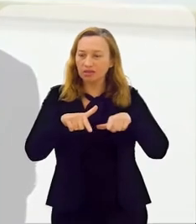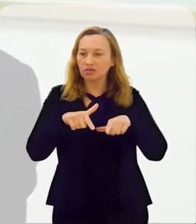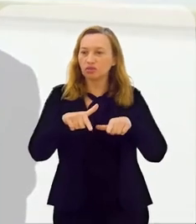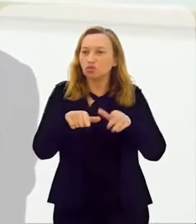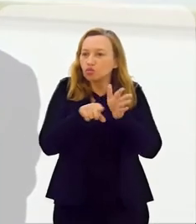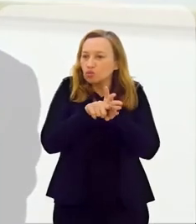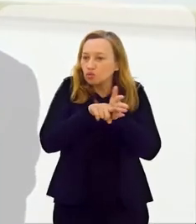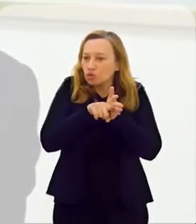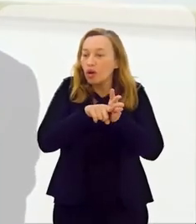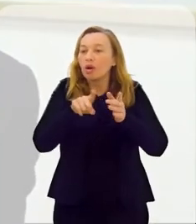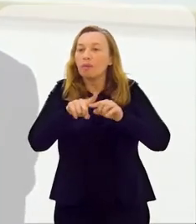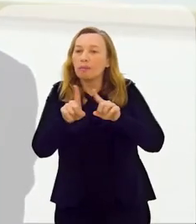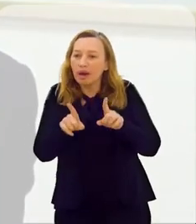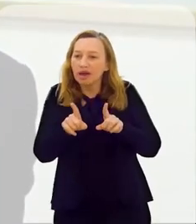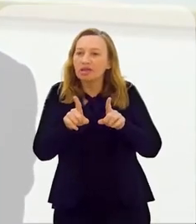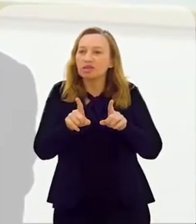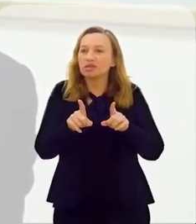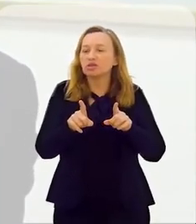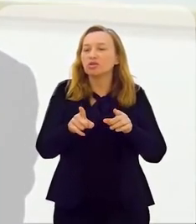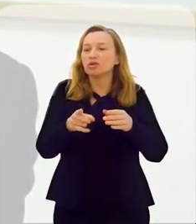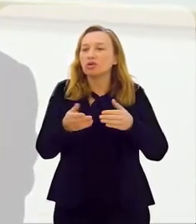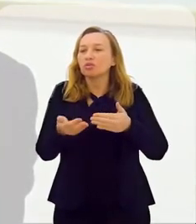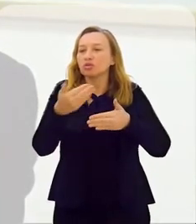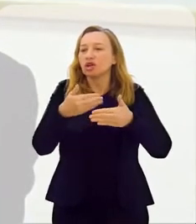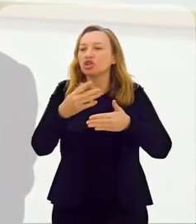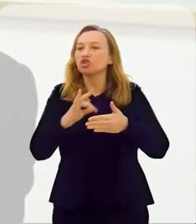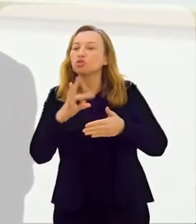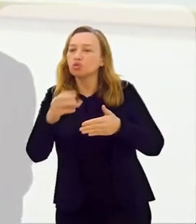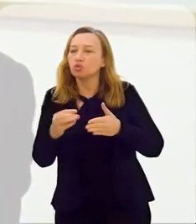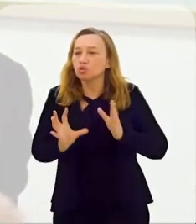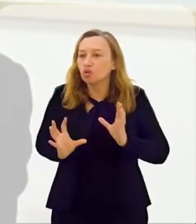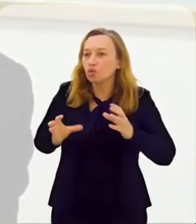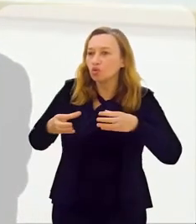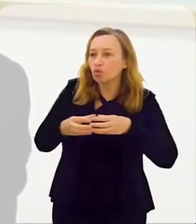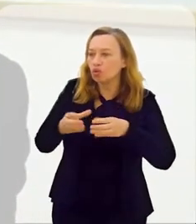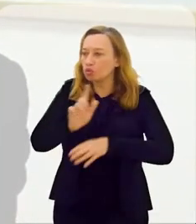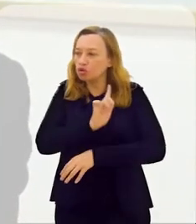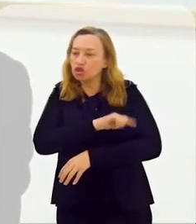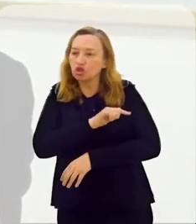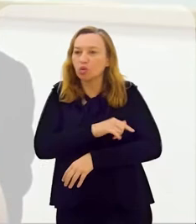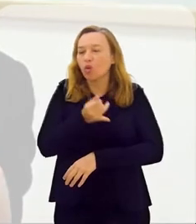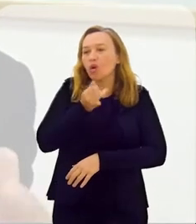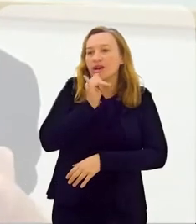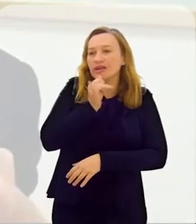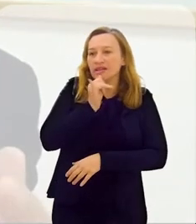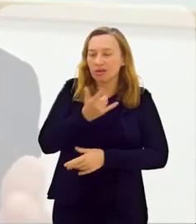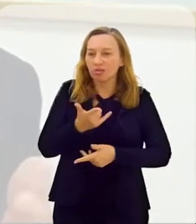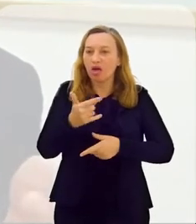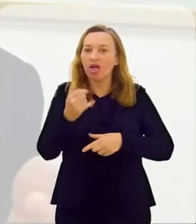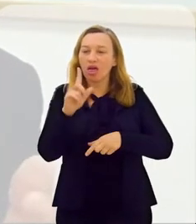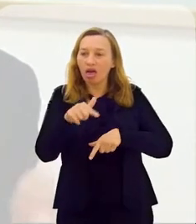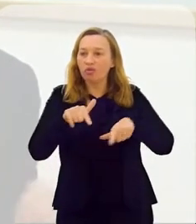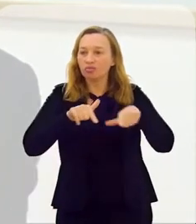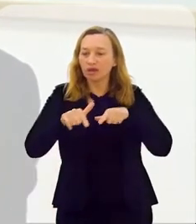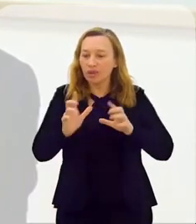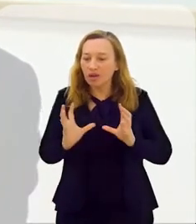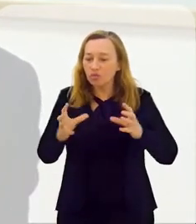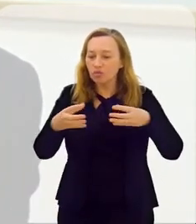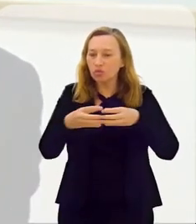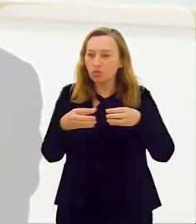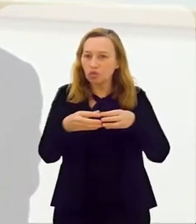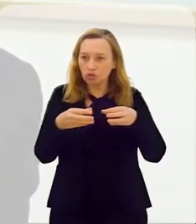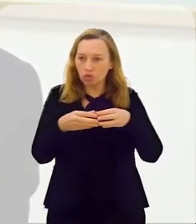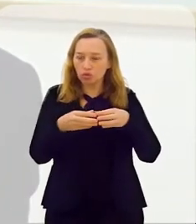é um trabalho mesmo de consultoria, mas só que, por trás disso tudo, tem um grupo gestor. Por exemplo,